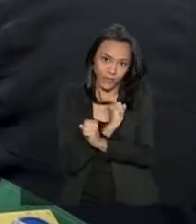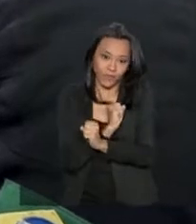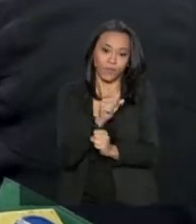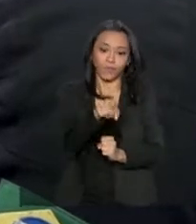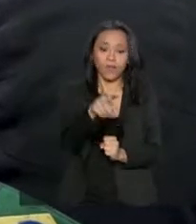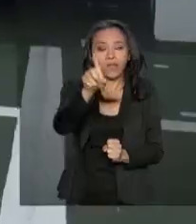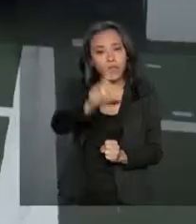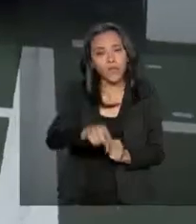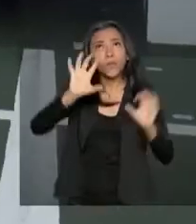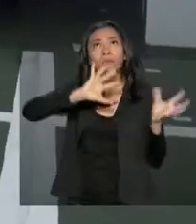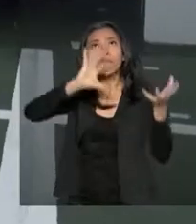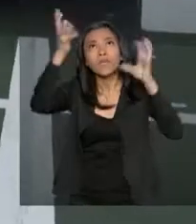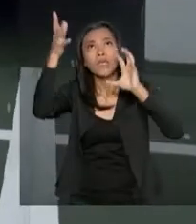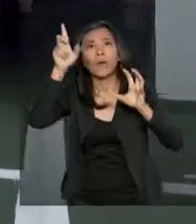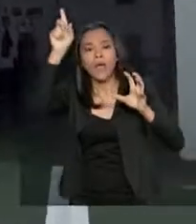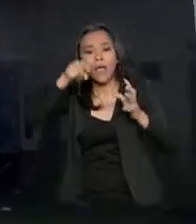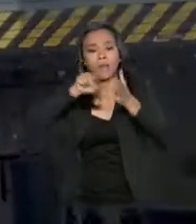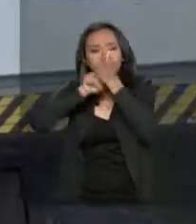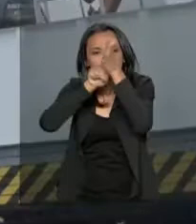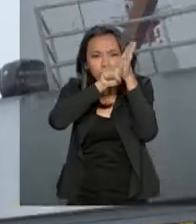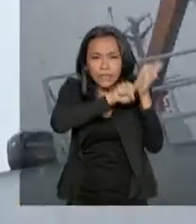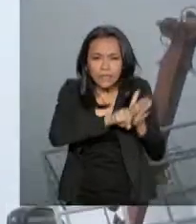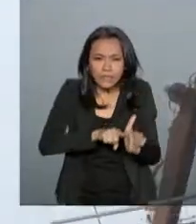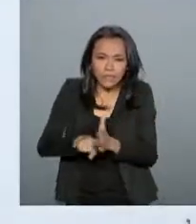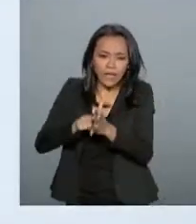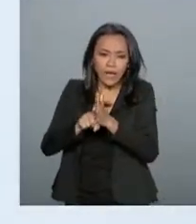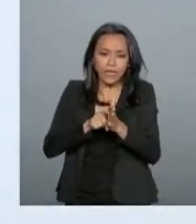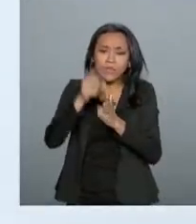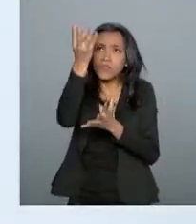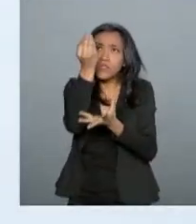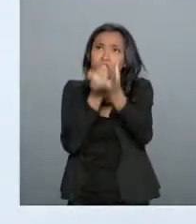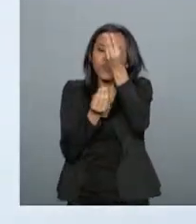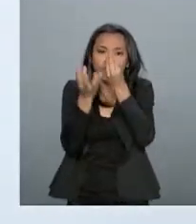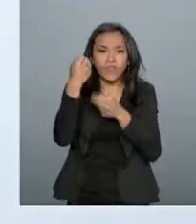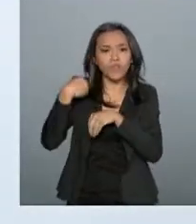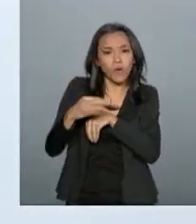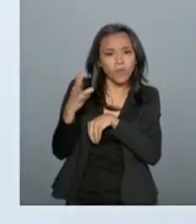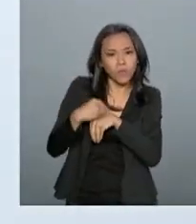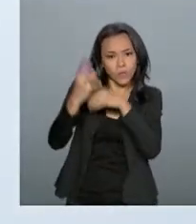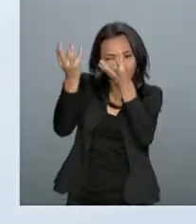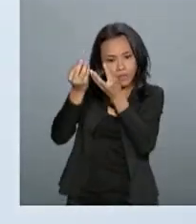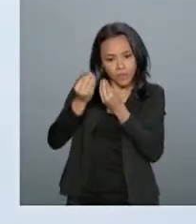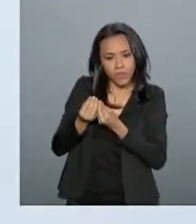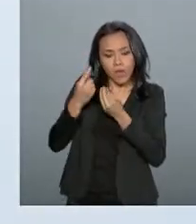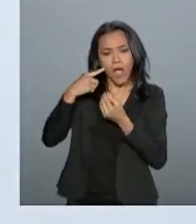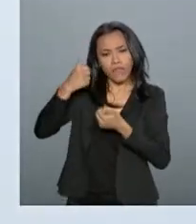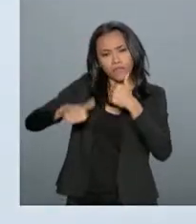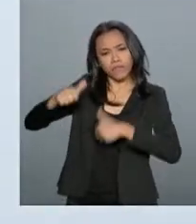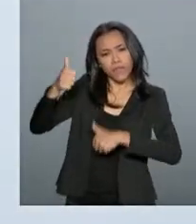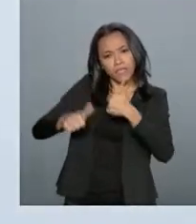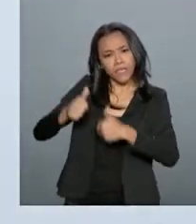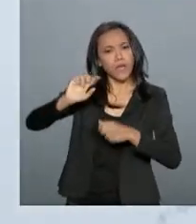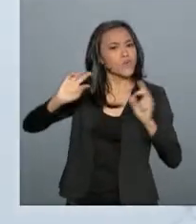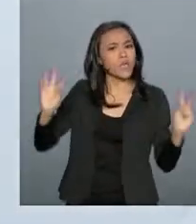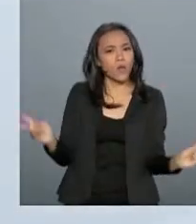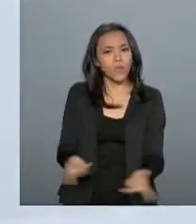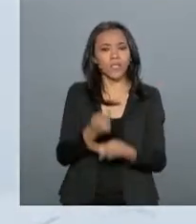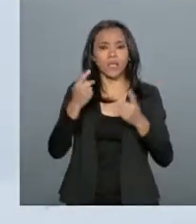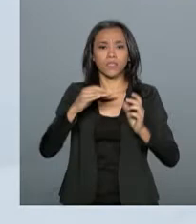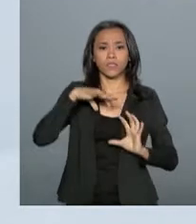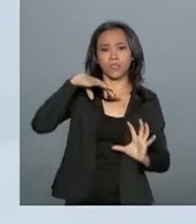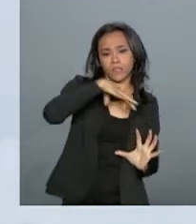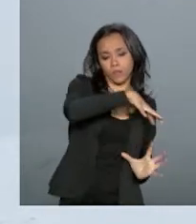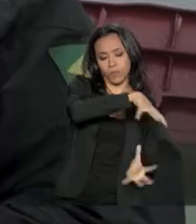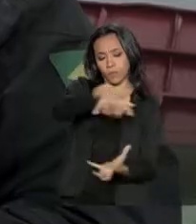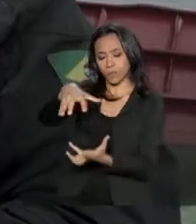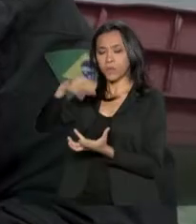objeto de estudo. São coletados e processados dados que ajudam a avaliar os efeitos do aquecimento global.